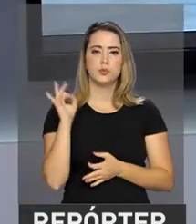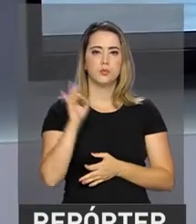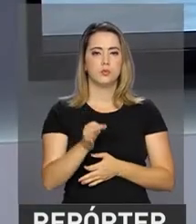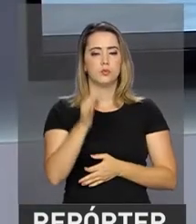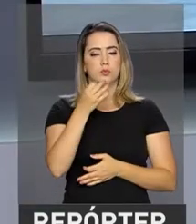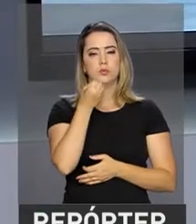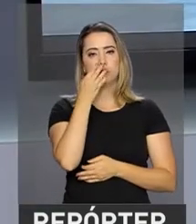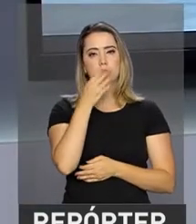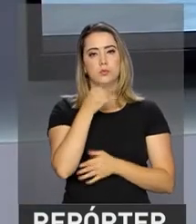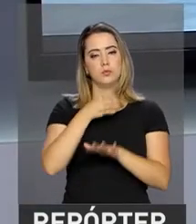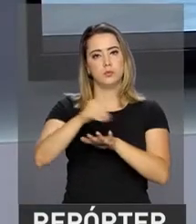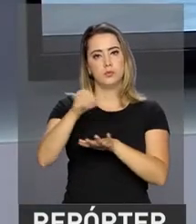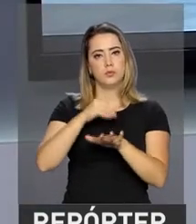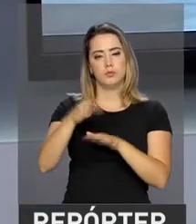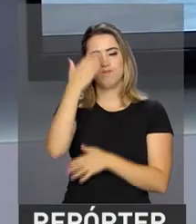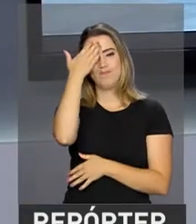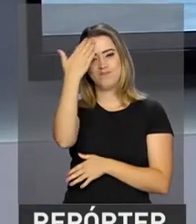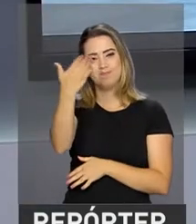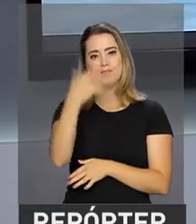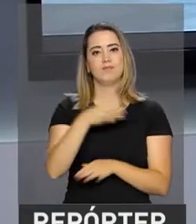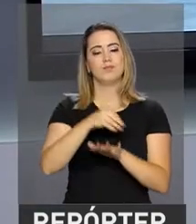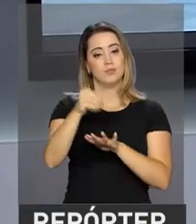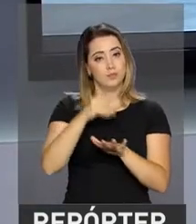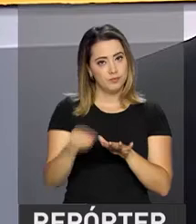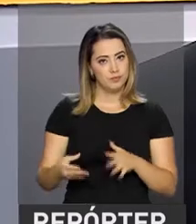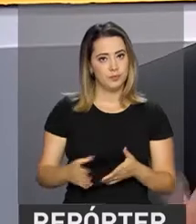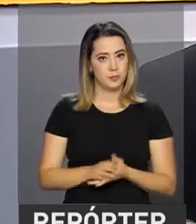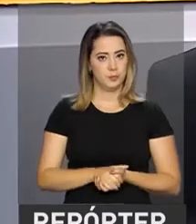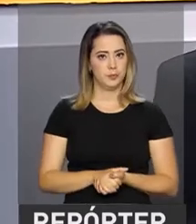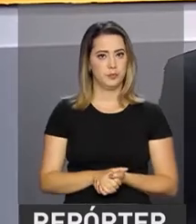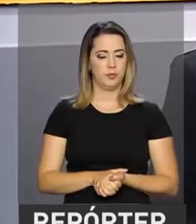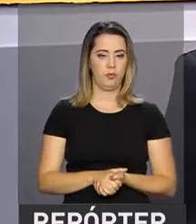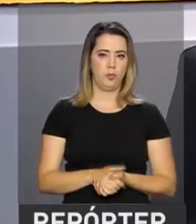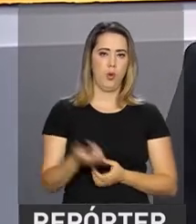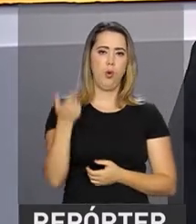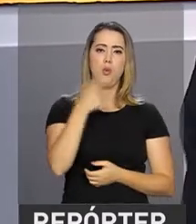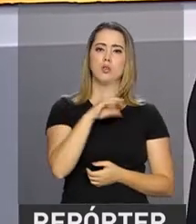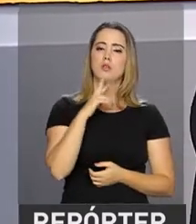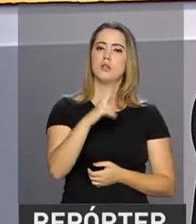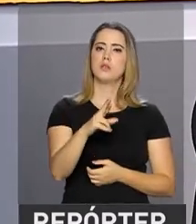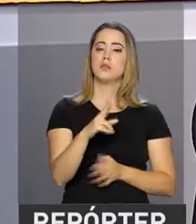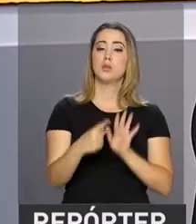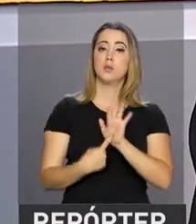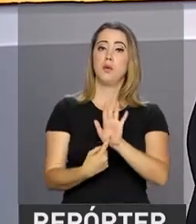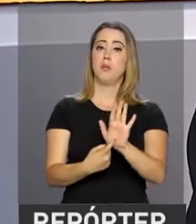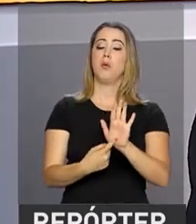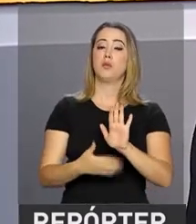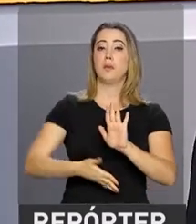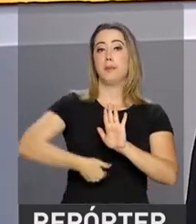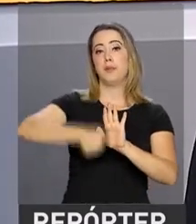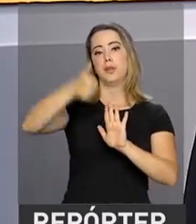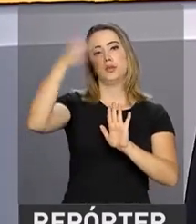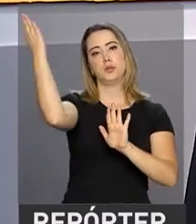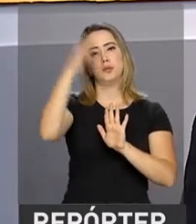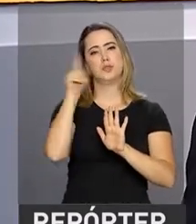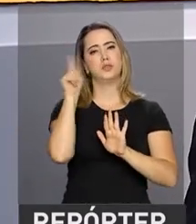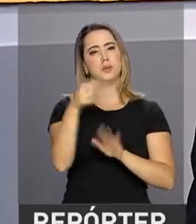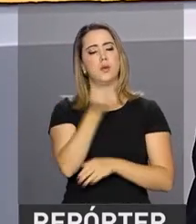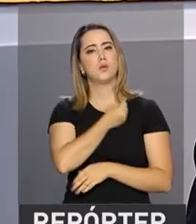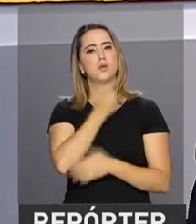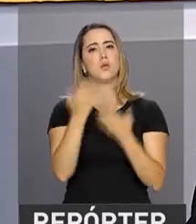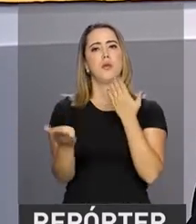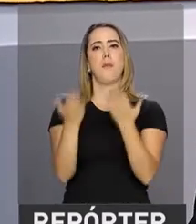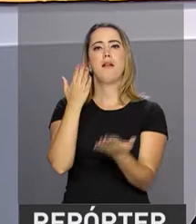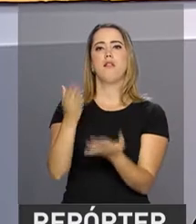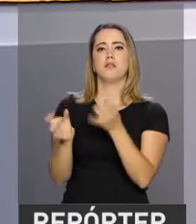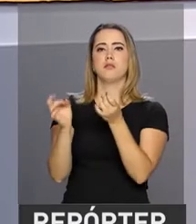certo, uma ótima notícia, né Paulo? Obrigado pelas informações. E um outro resultado que mostra a recuperação do Brasil são os números da